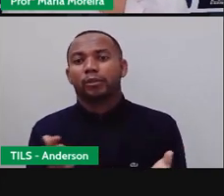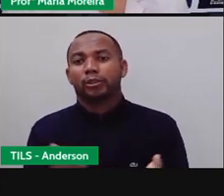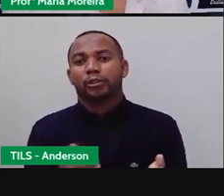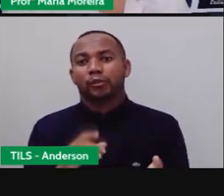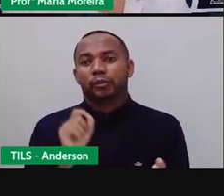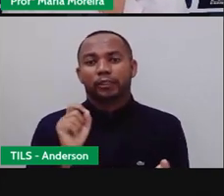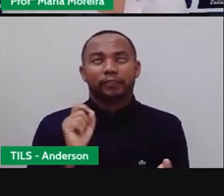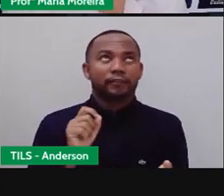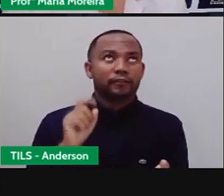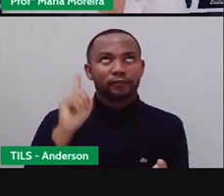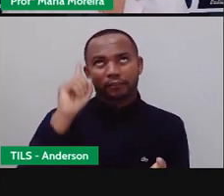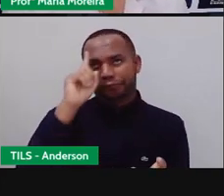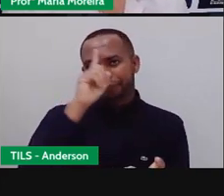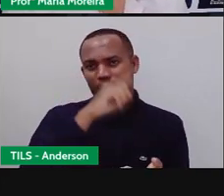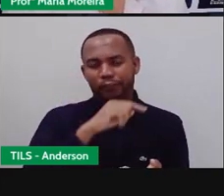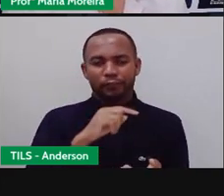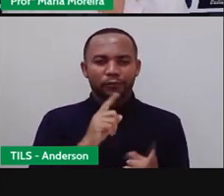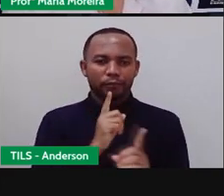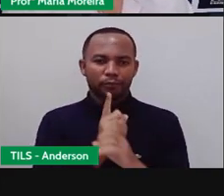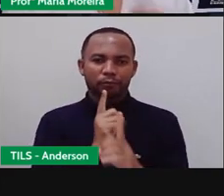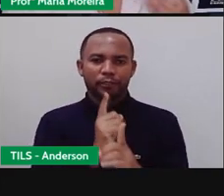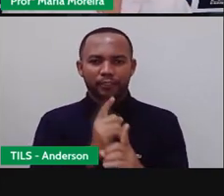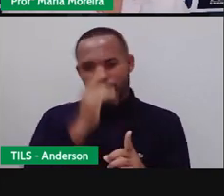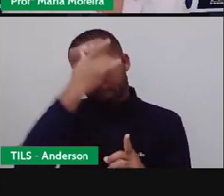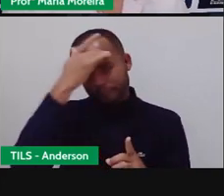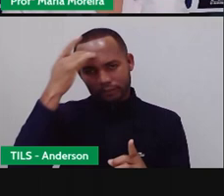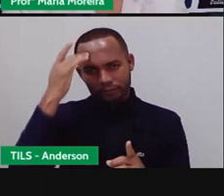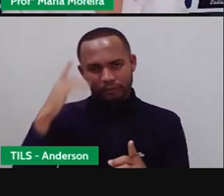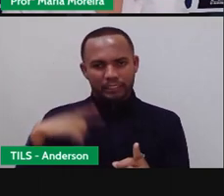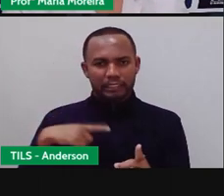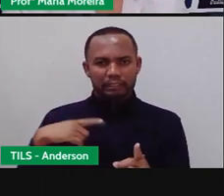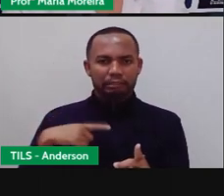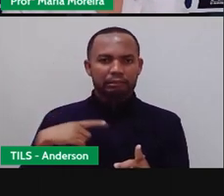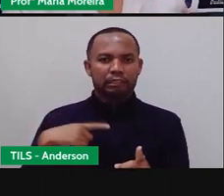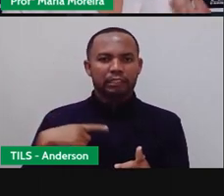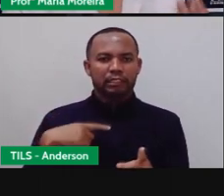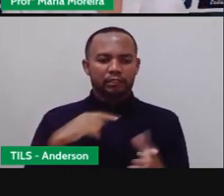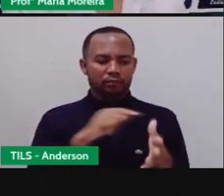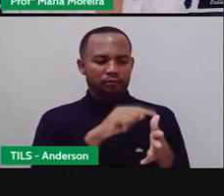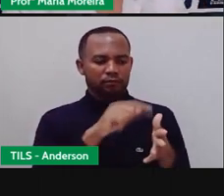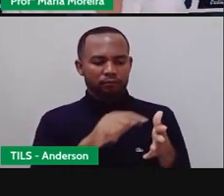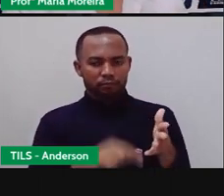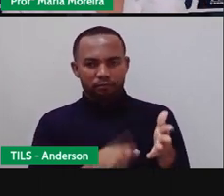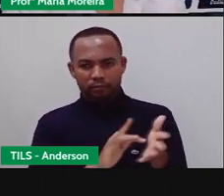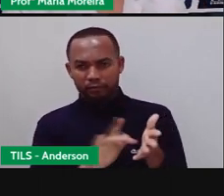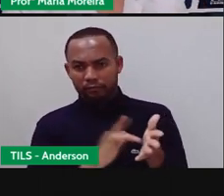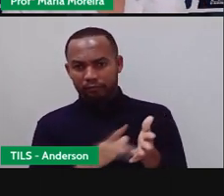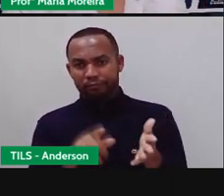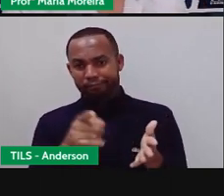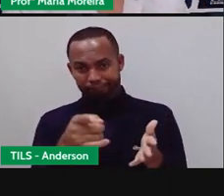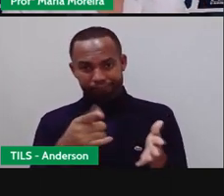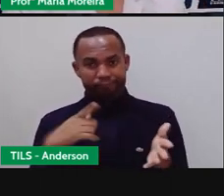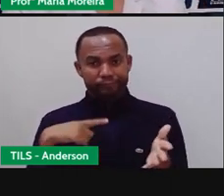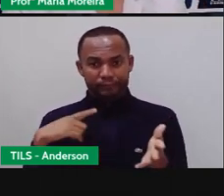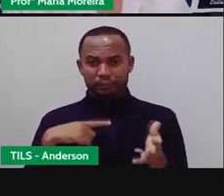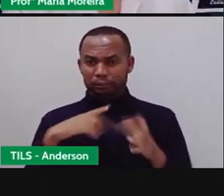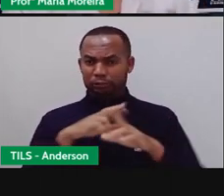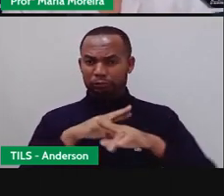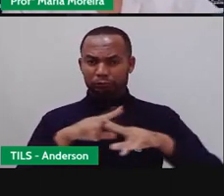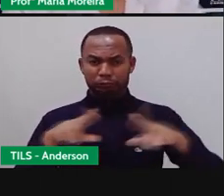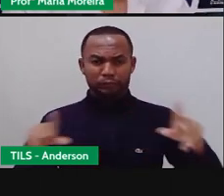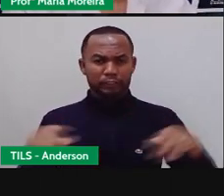difícil encontrar alguém que não tenha um perfil em pelo menos uma dessas redes sociais. Facebook, Twitter, Instagram, Snapchat,